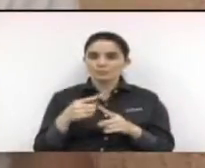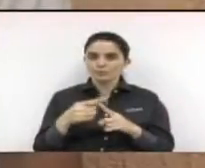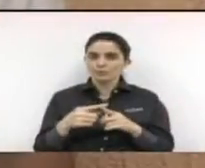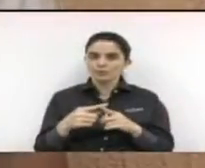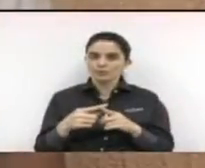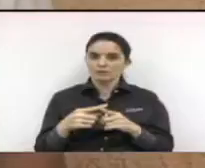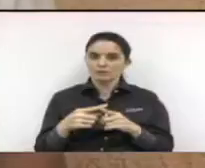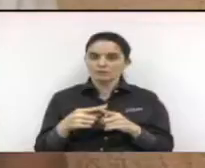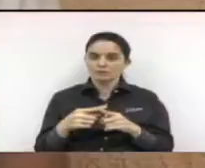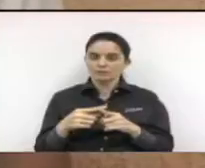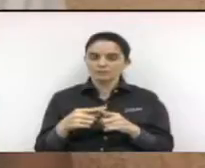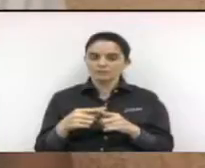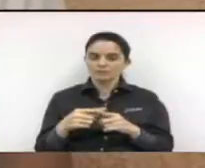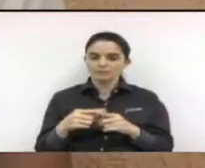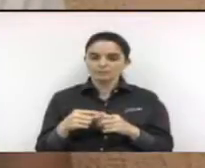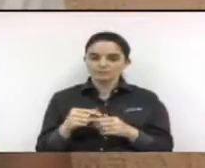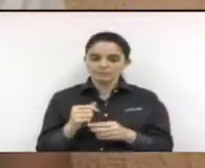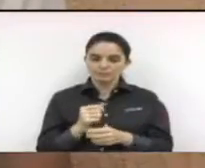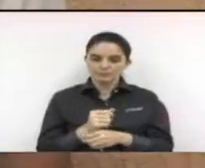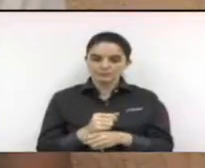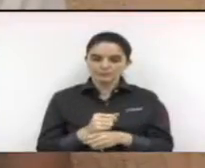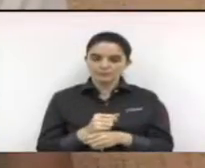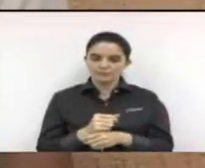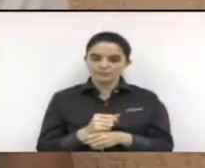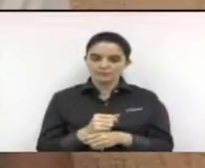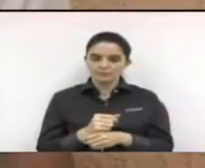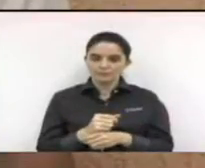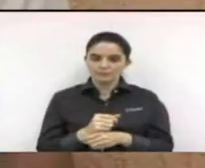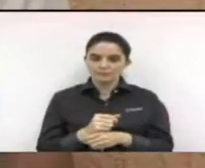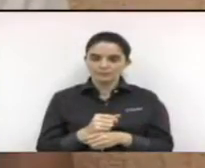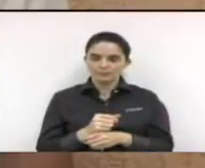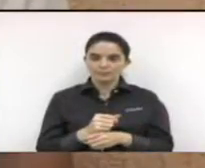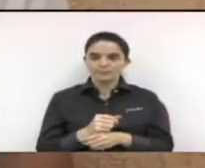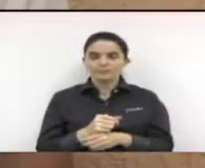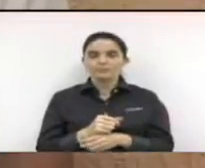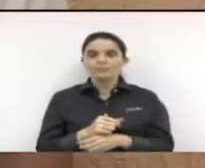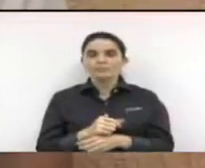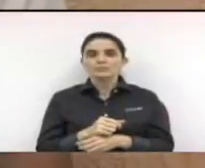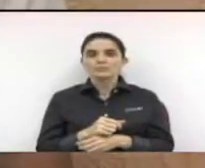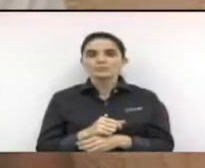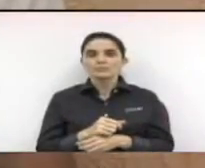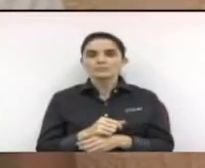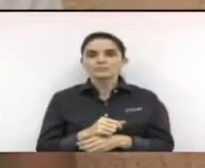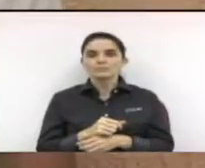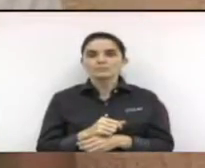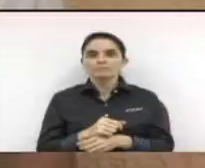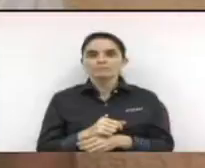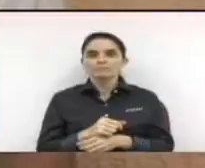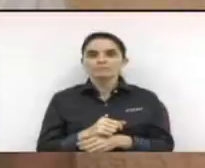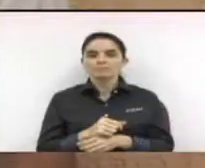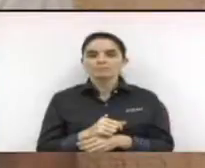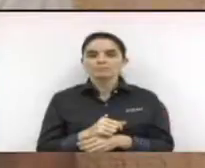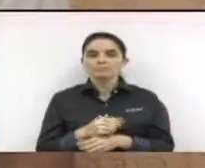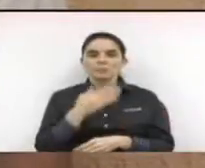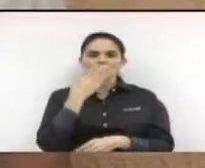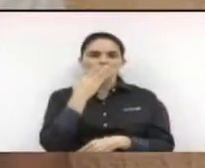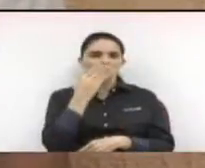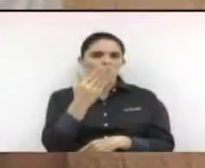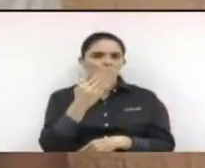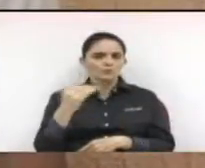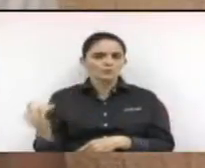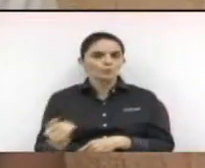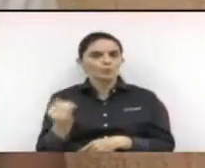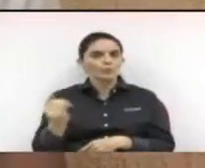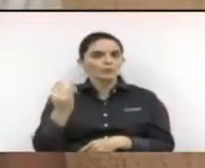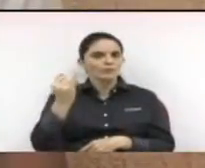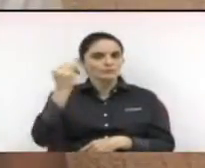o fato de que uma atitude dessa magnitude, vamos dizer assim, 30%